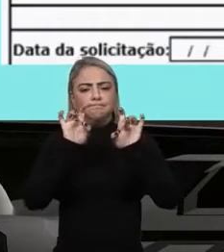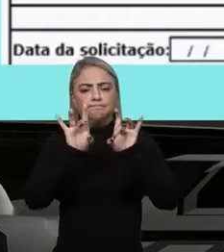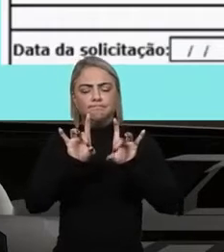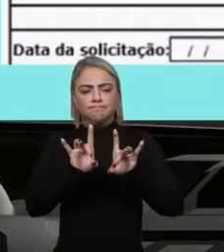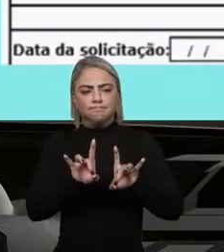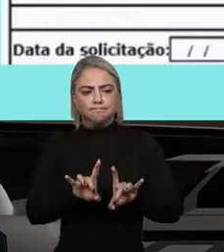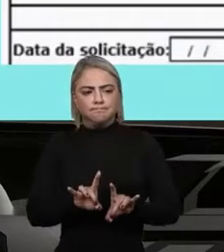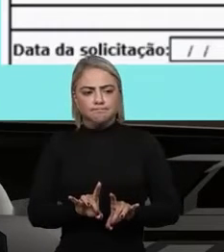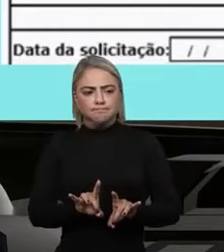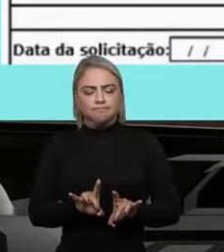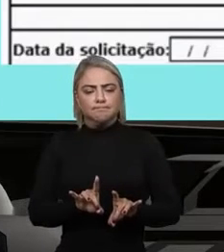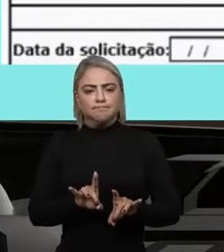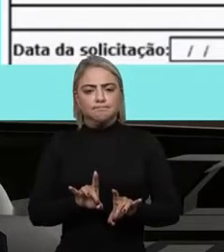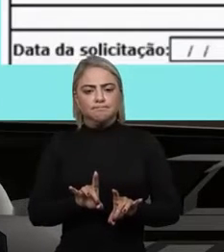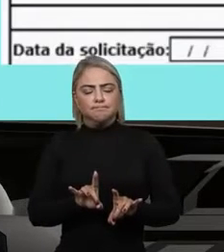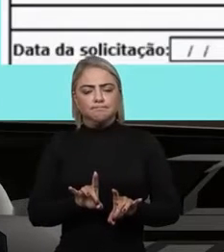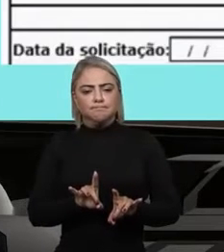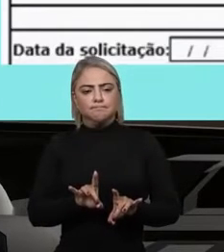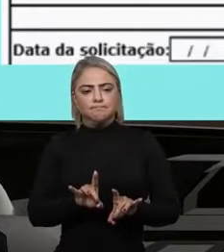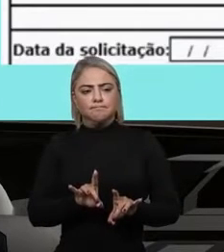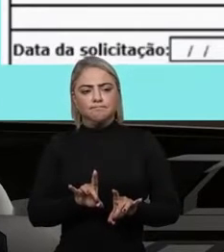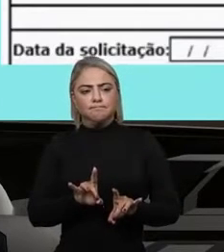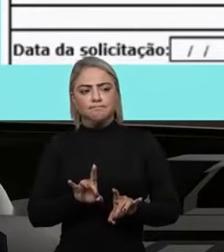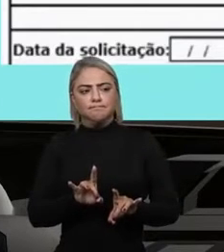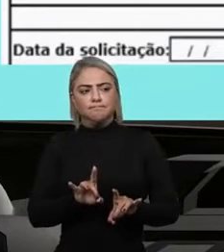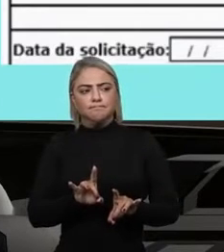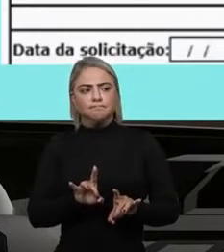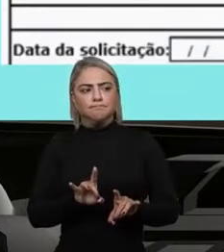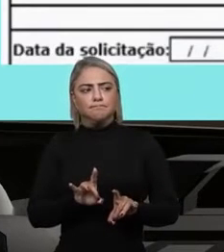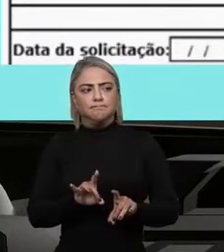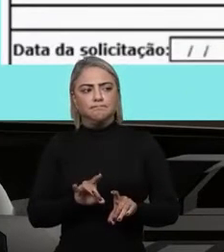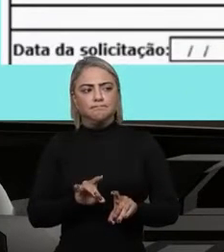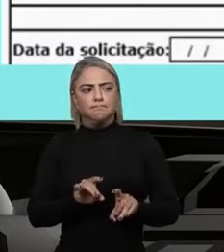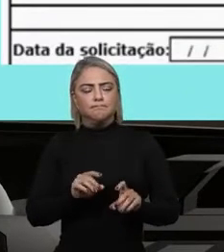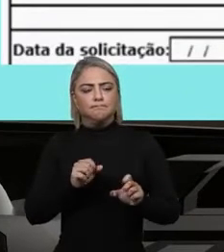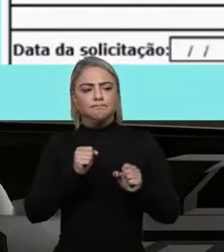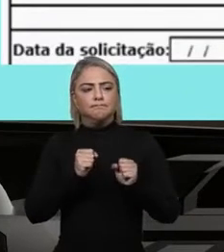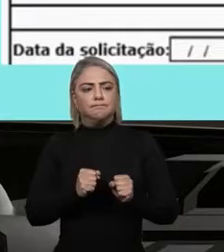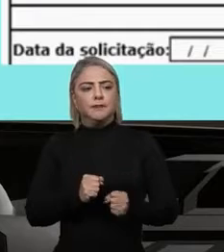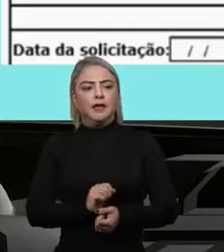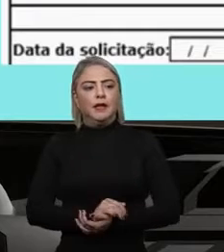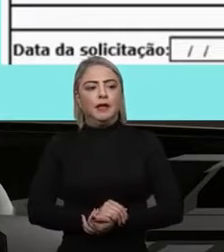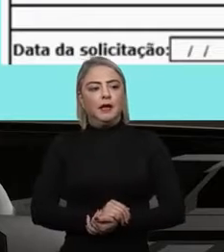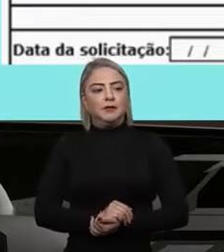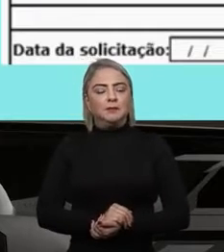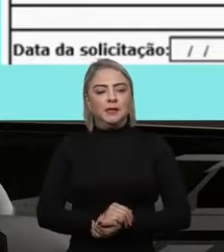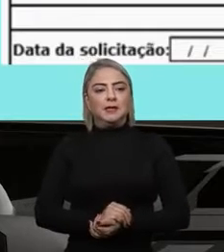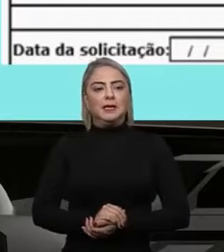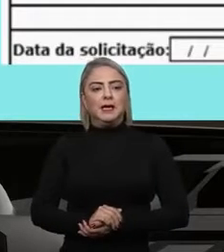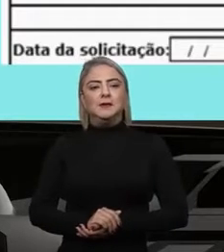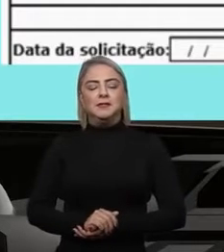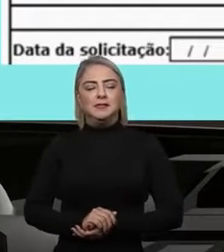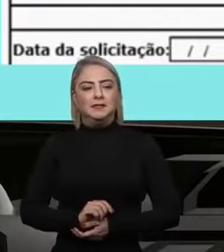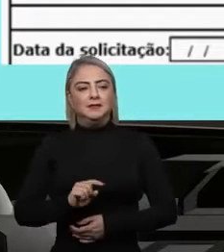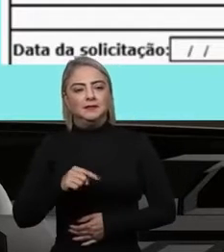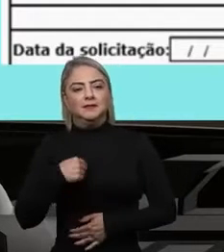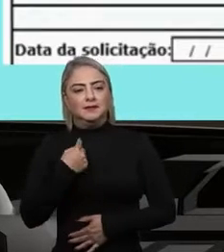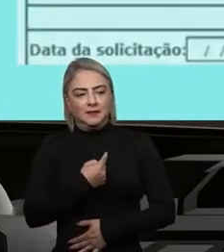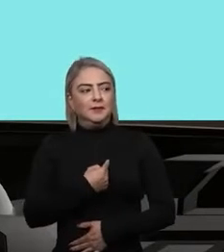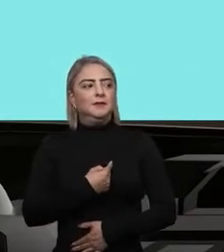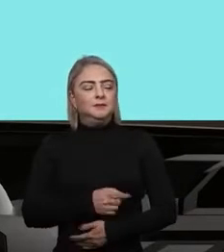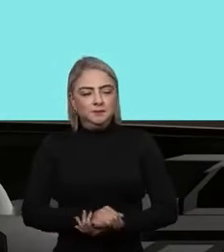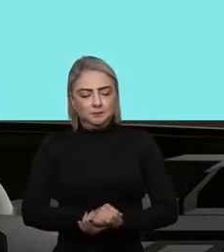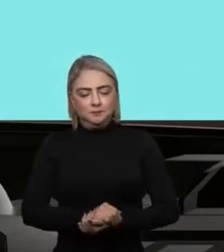para poder esse paciente ter uma avaliação de um especialista antes de receber a alta ou uma revisão do seu plano